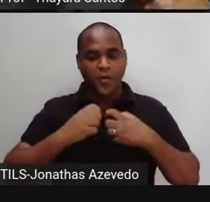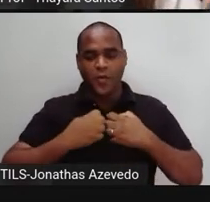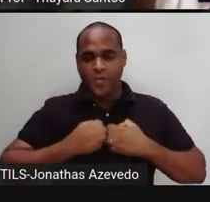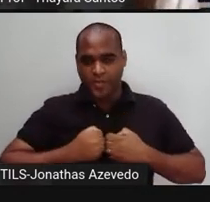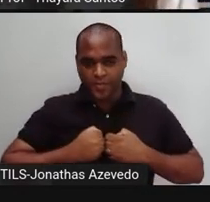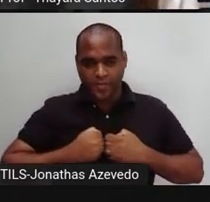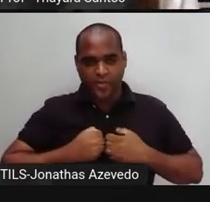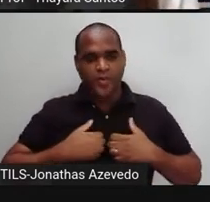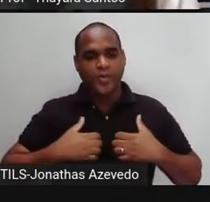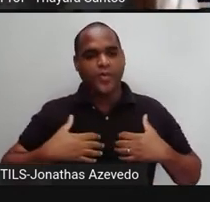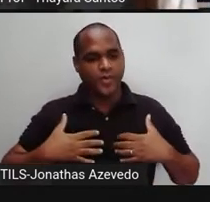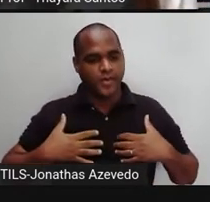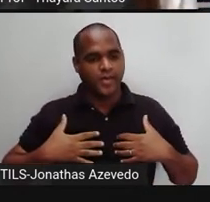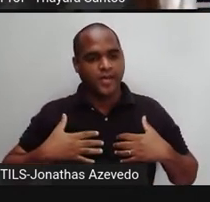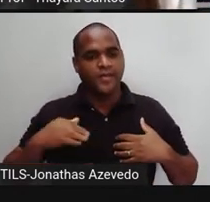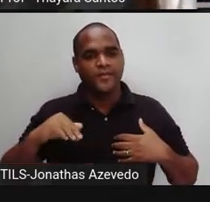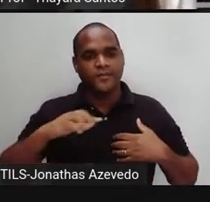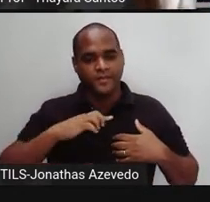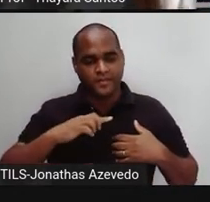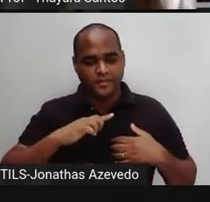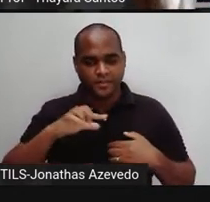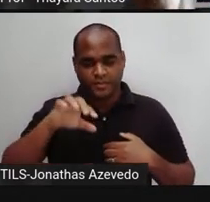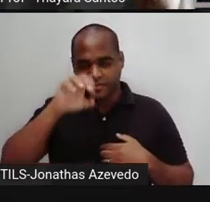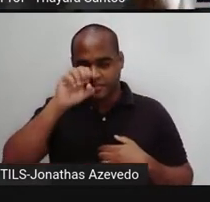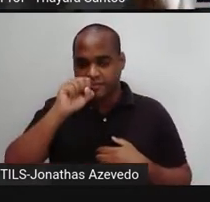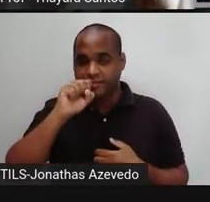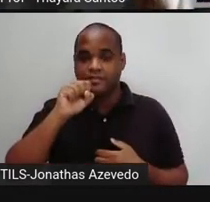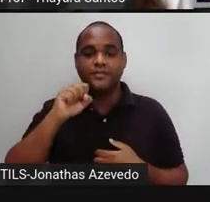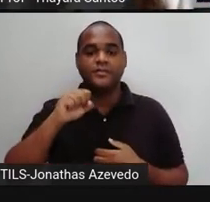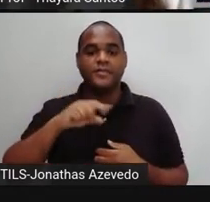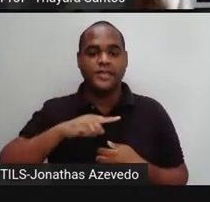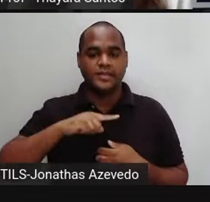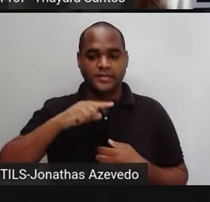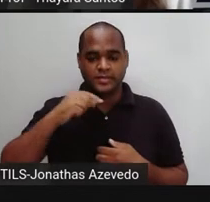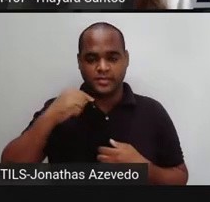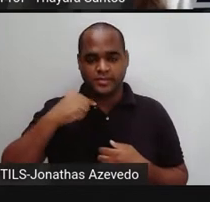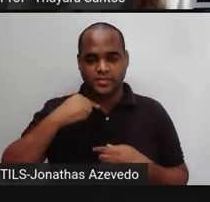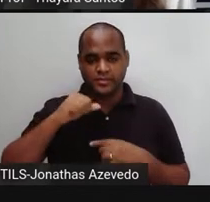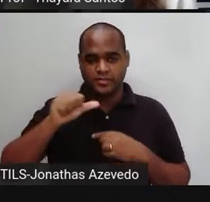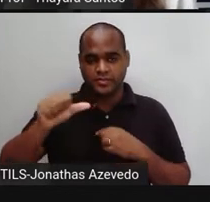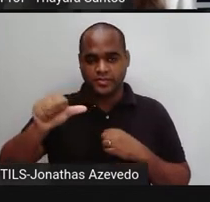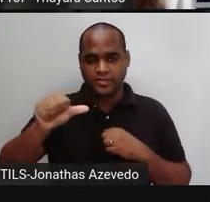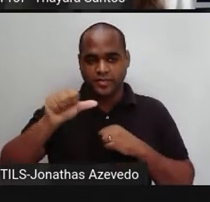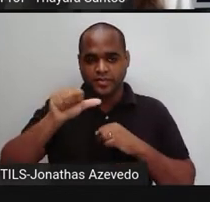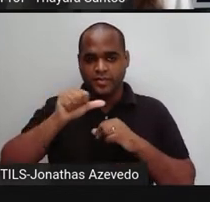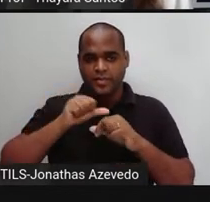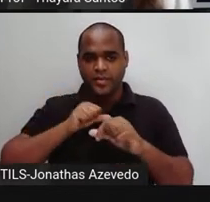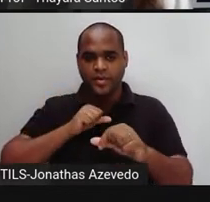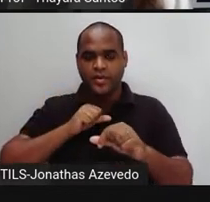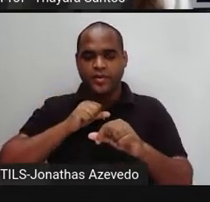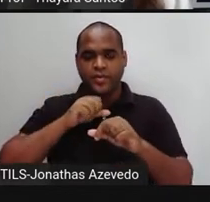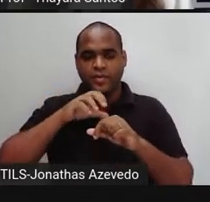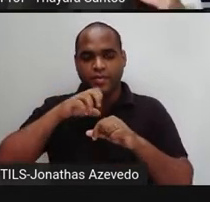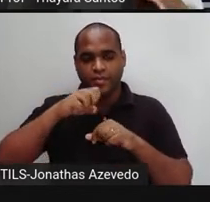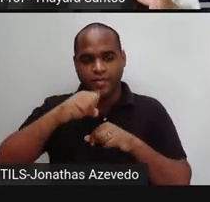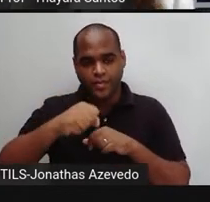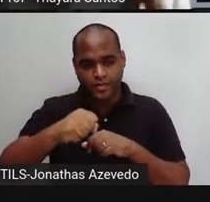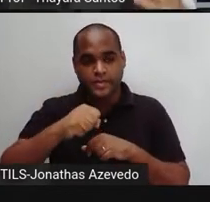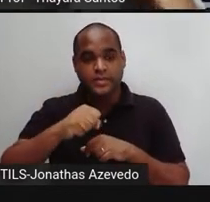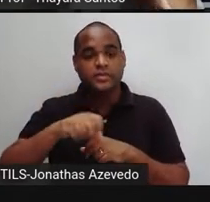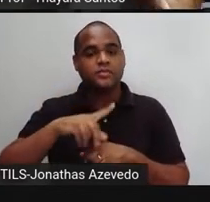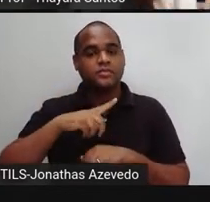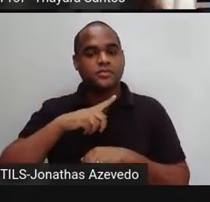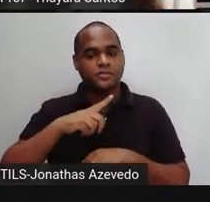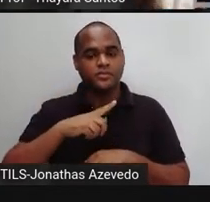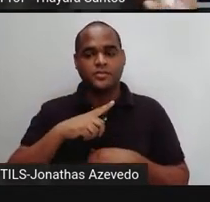e pega o oxigênio que está nele. Já a expiração é quando a gente faz assim. A gente coloca